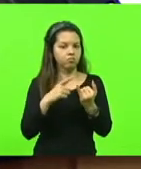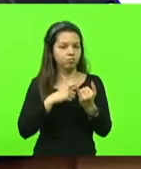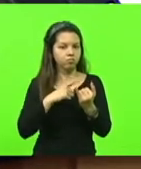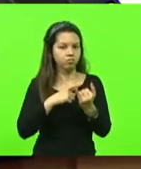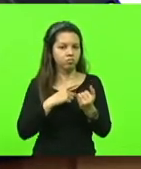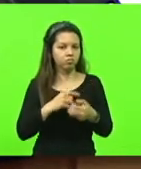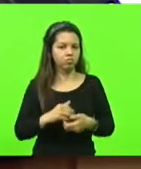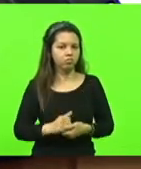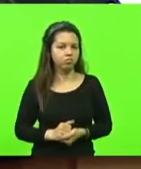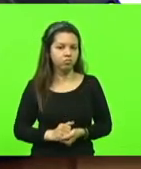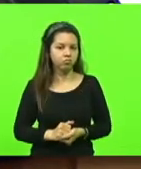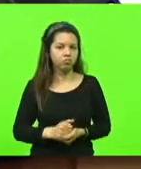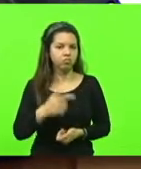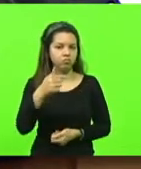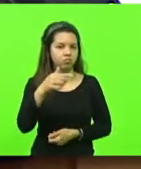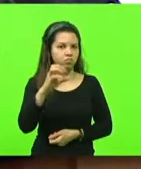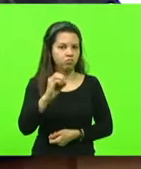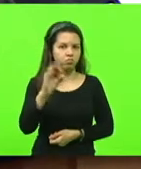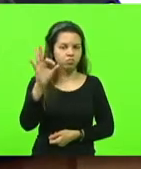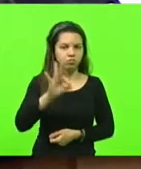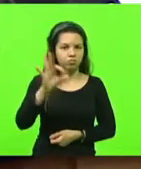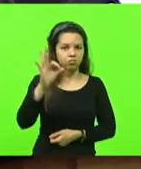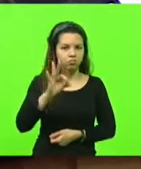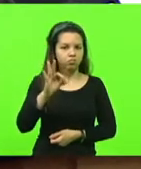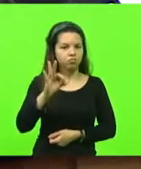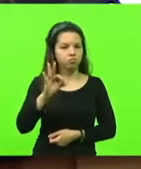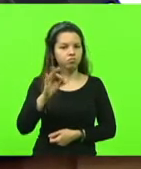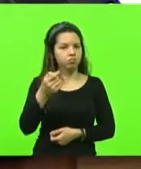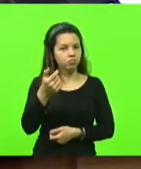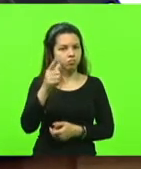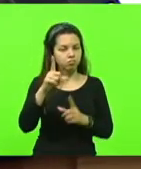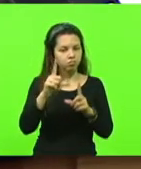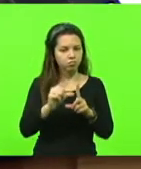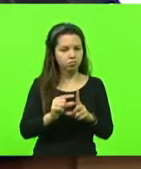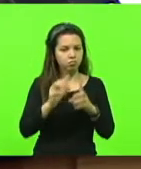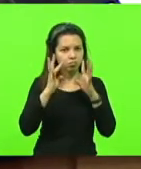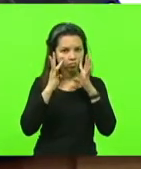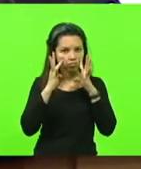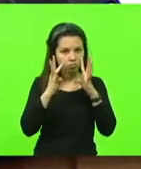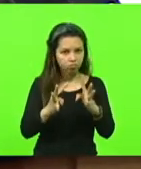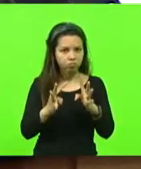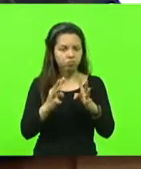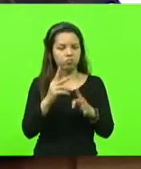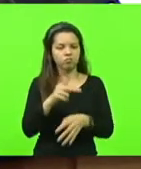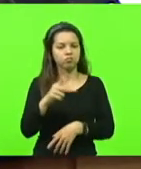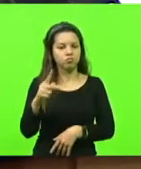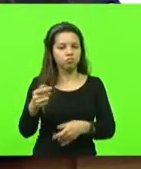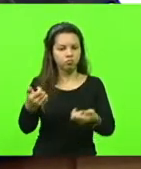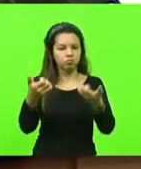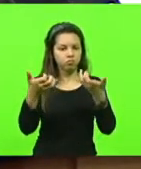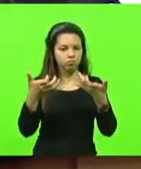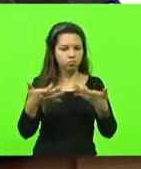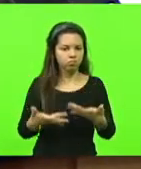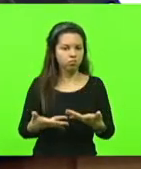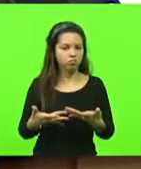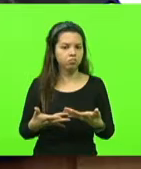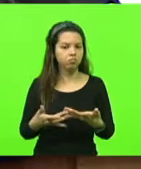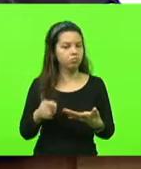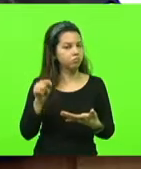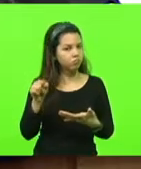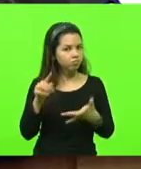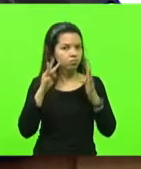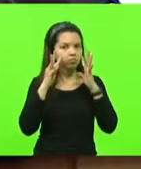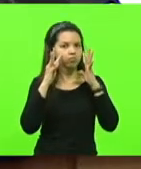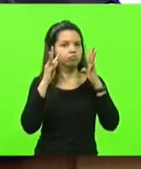70%, um pouco menos desse tempo, com atenção ao que o professor está falando. E aí, essa atenção